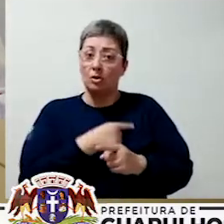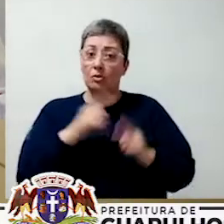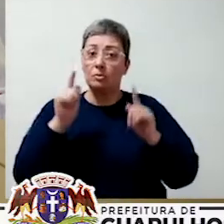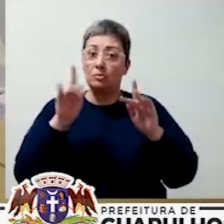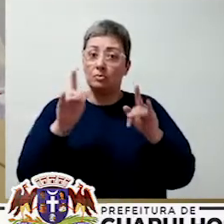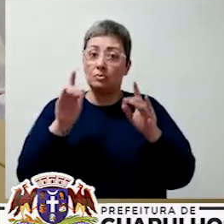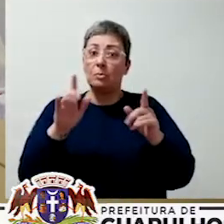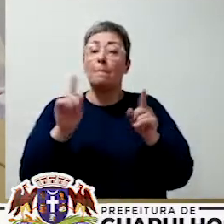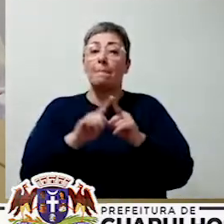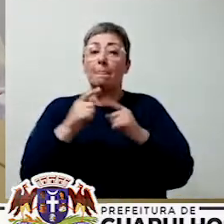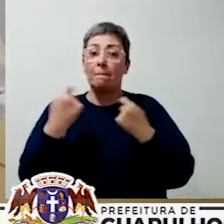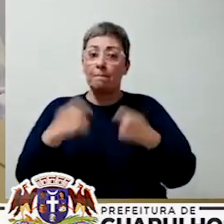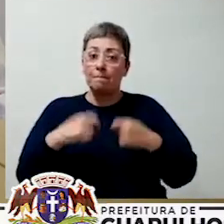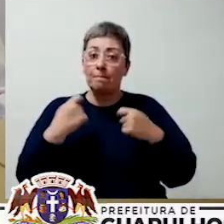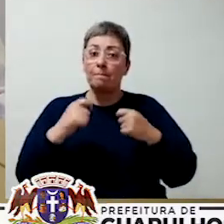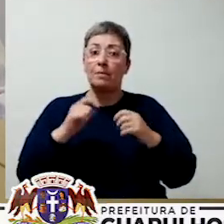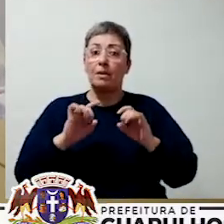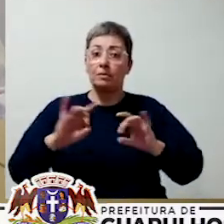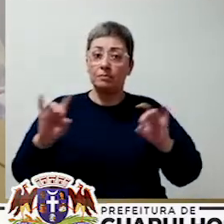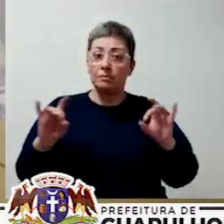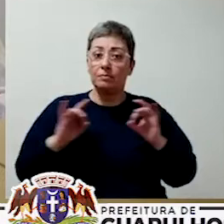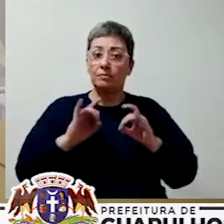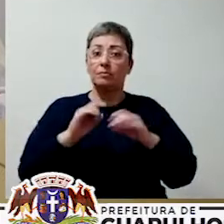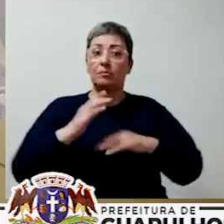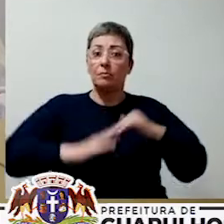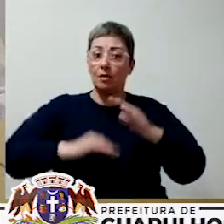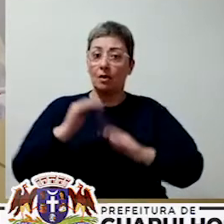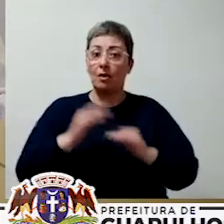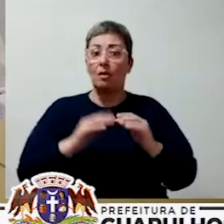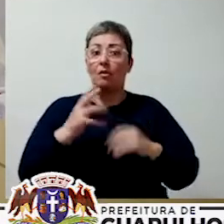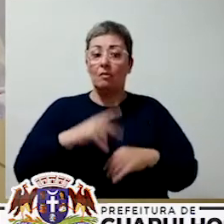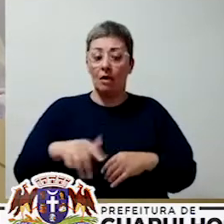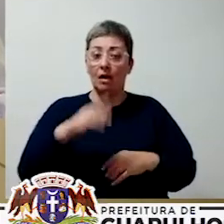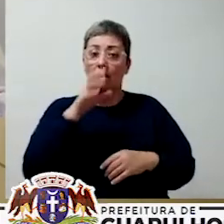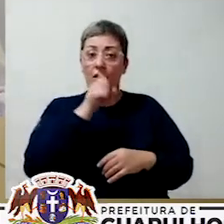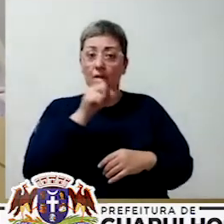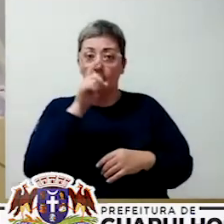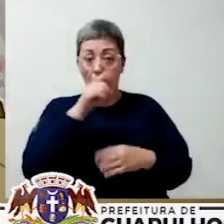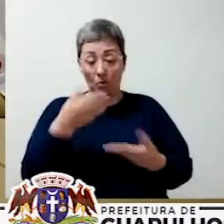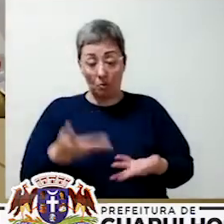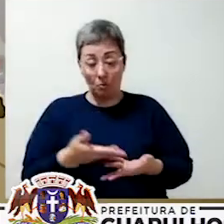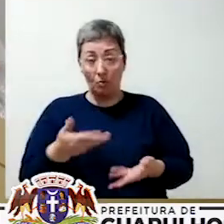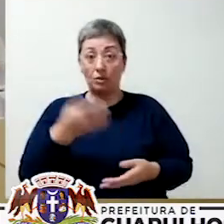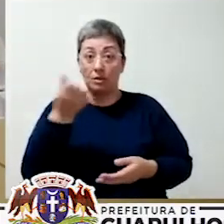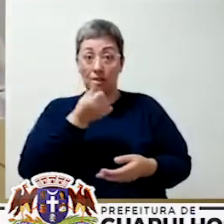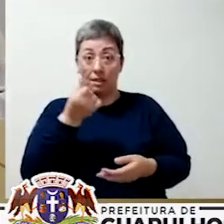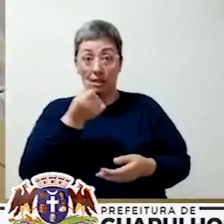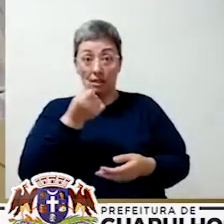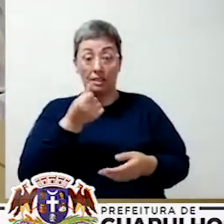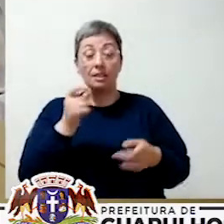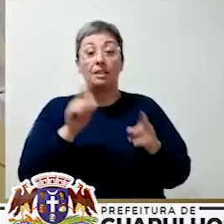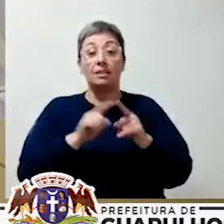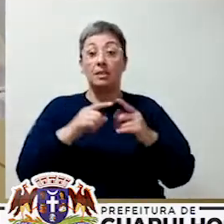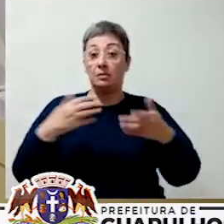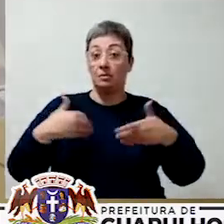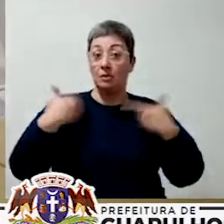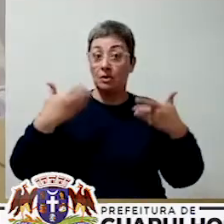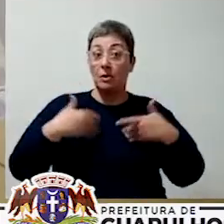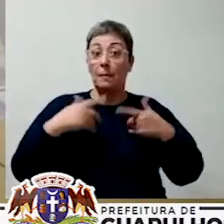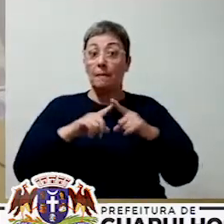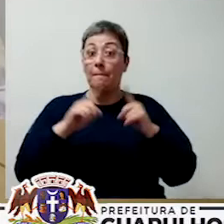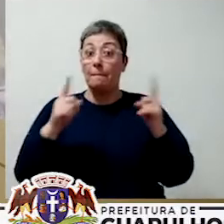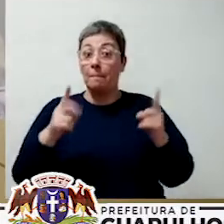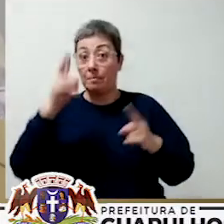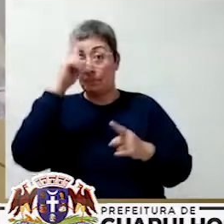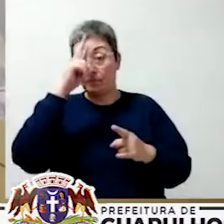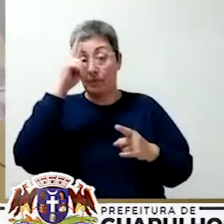nós temos que fazer a nossa parte. Nós vamos entrar agora no fim de semana, que hoje é sexta-feira. Sextou. Muita alegria, mas sempre lembrando,